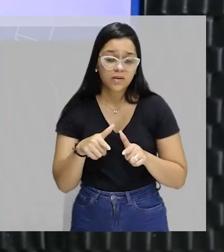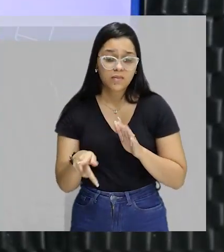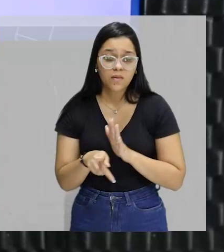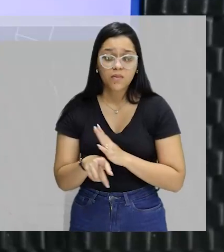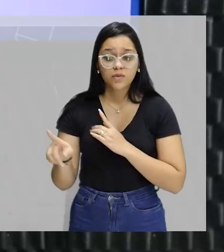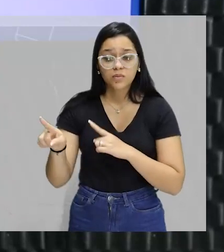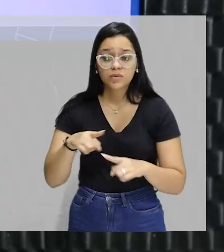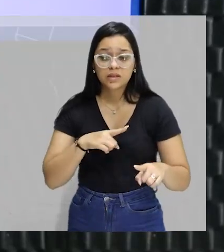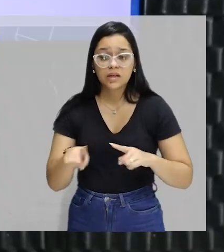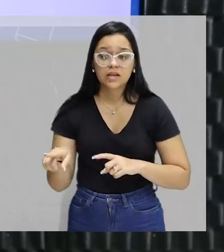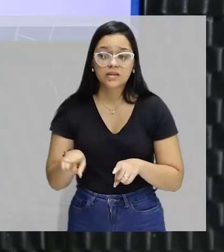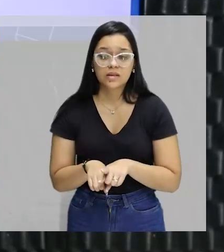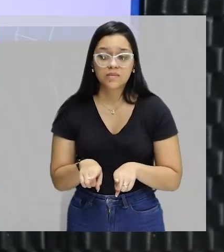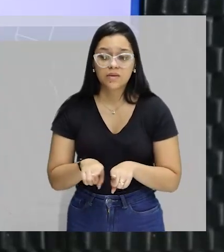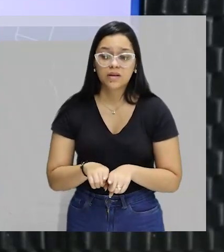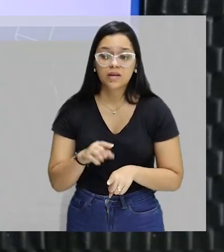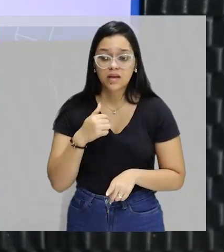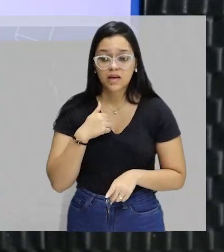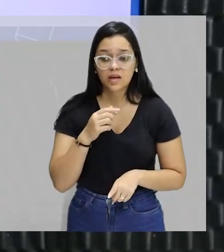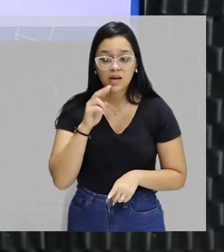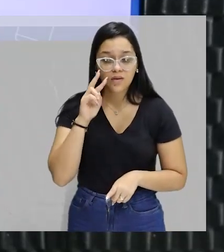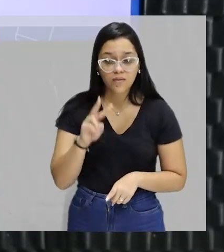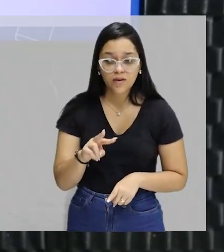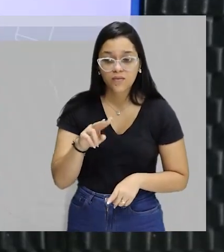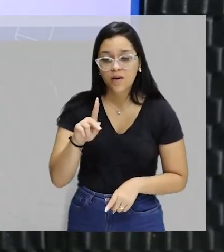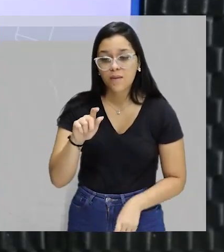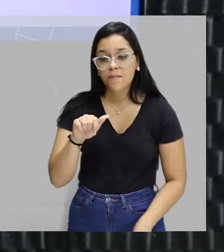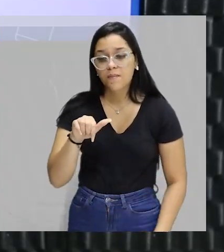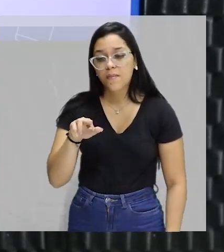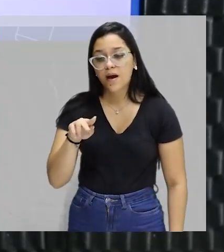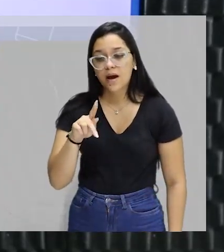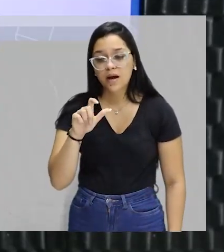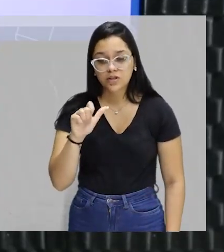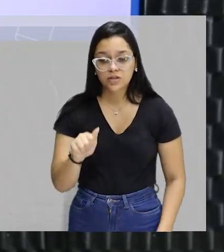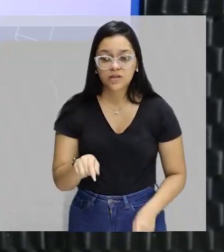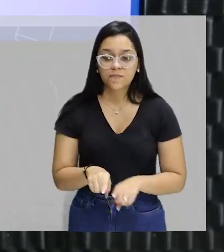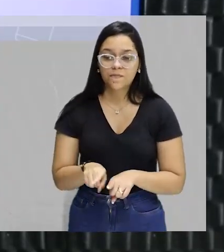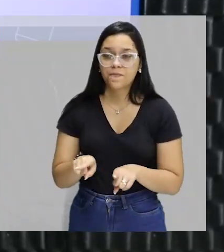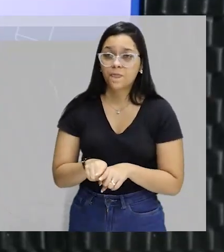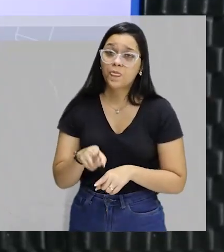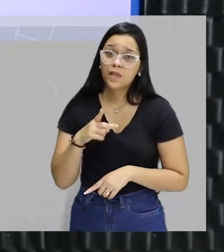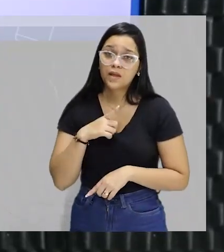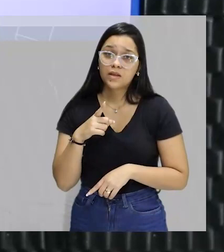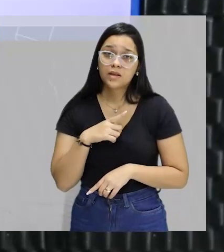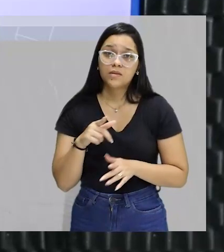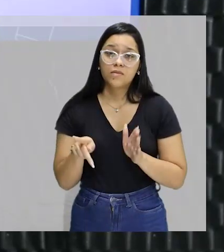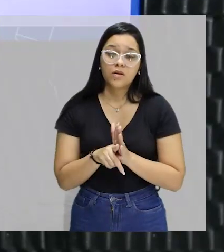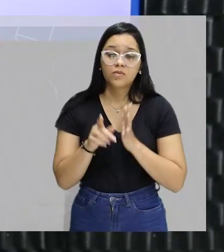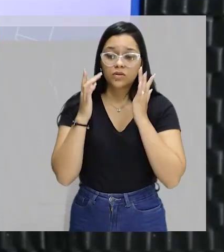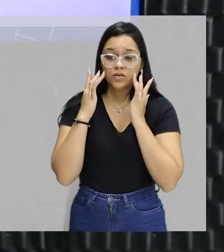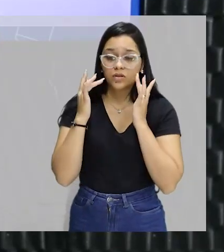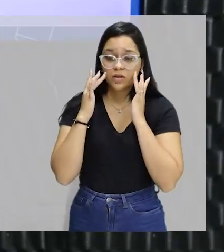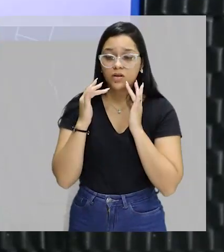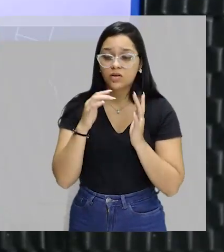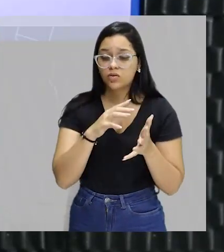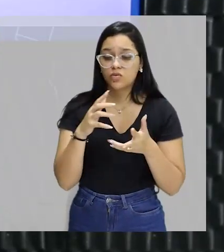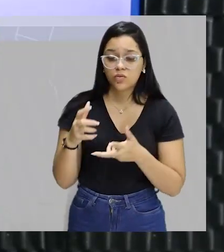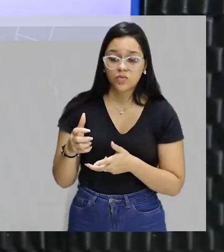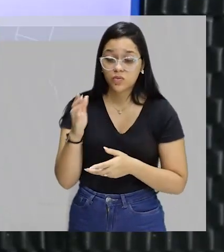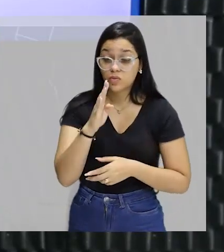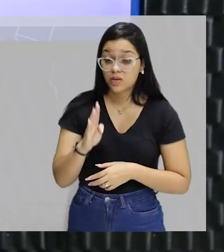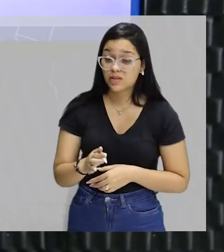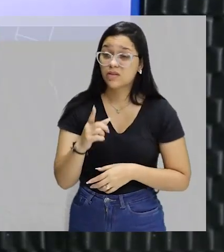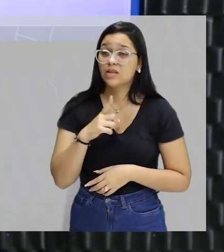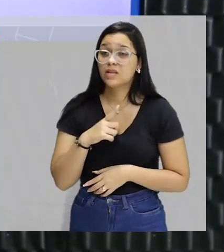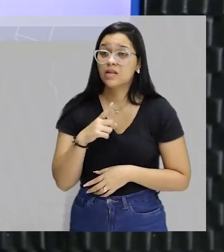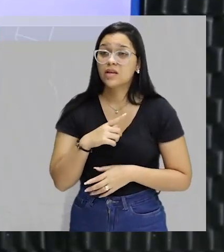musicais. Um dos espetáculos que eu tive o prazer de assistir foi a Partilha, que é um dos espetáculos que lançou ele no teatro em nível nacional, mesmo ele